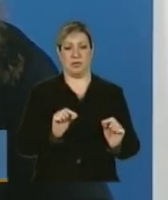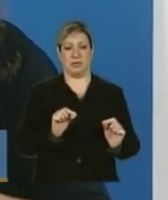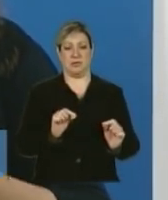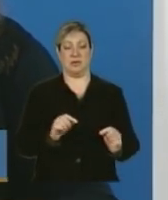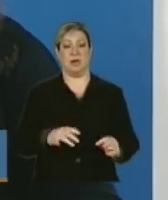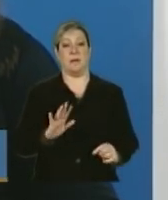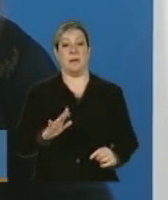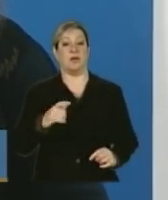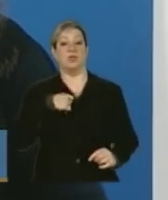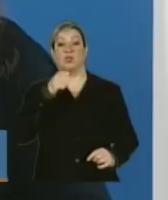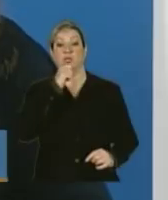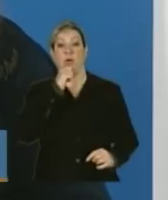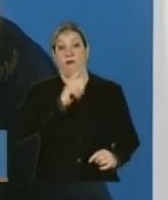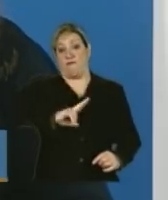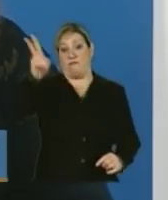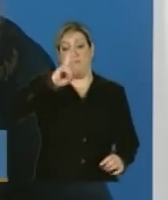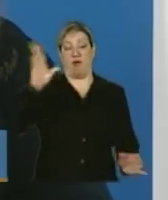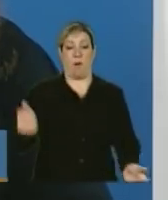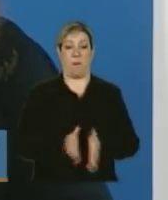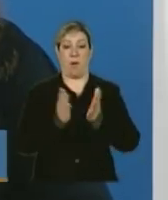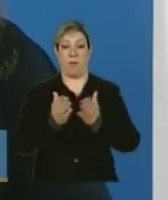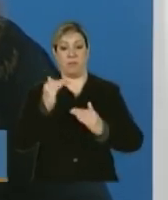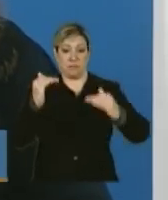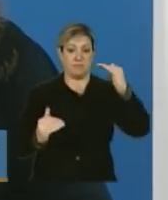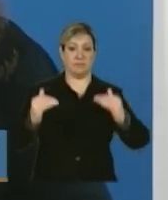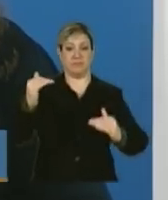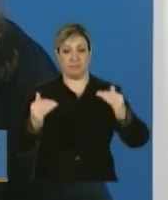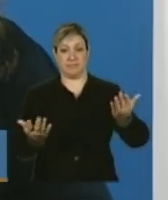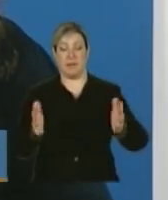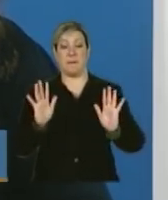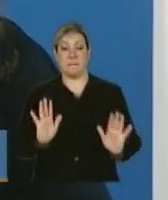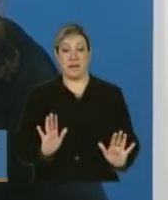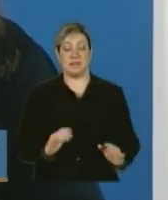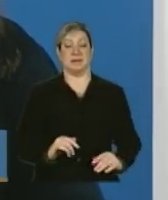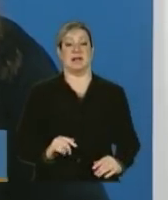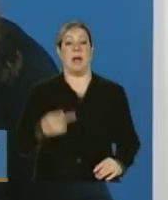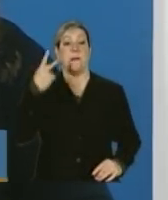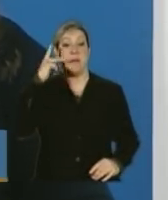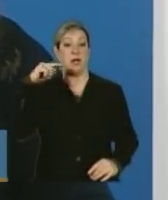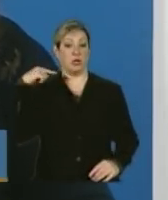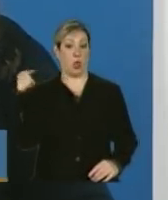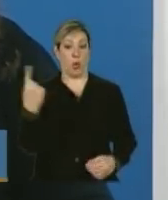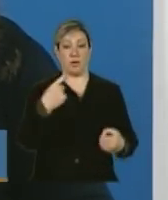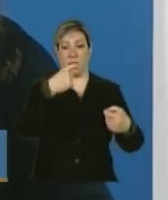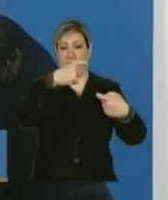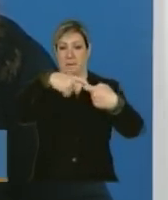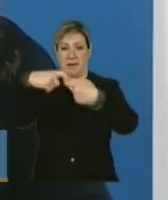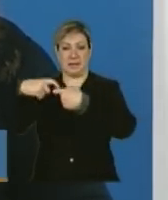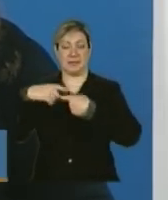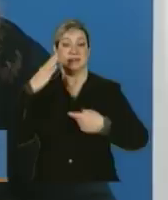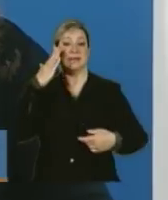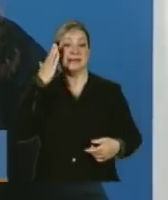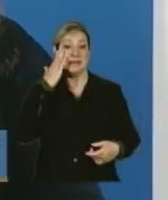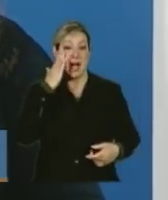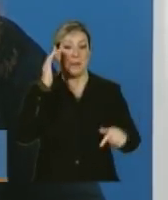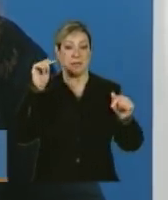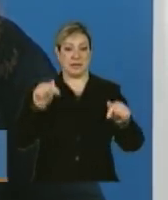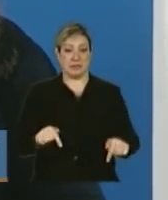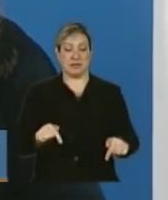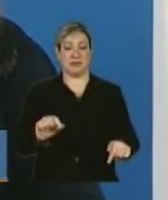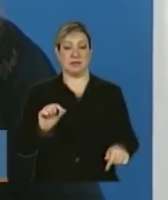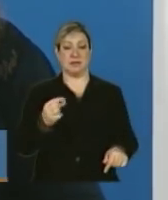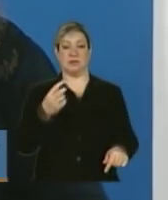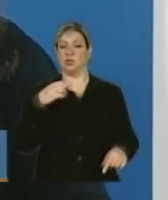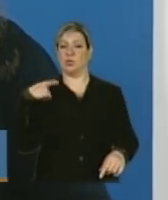Ela é público prioritário hoje do Brasil Sem Miséria. Só que, para que os parceiros todos saibam disso, nos três níveis da